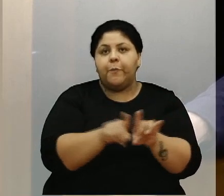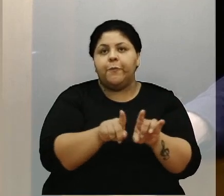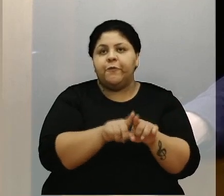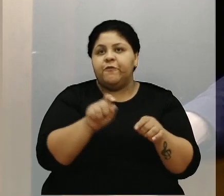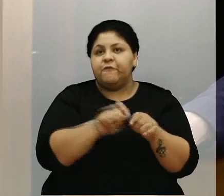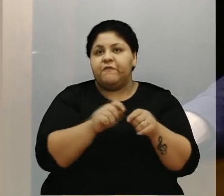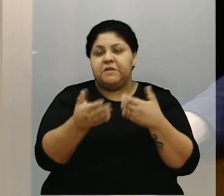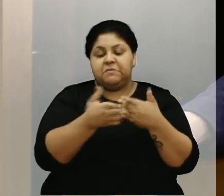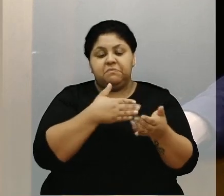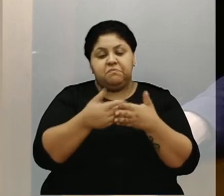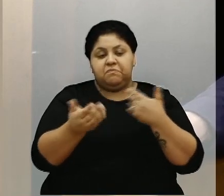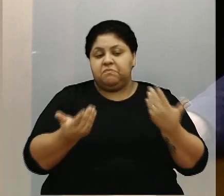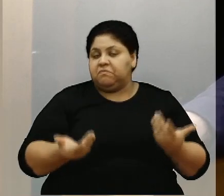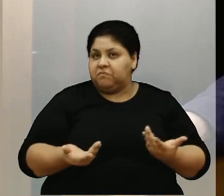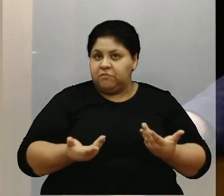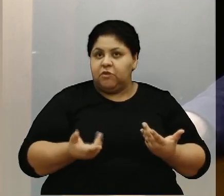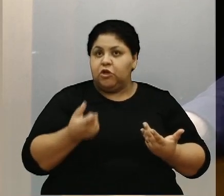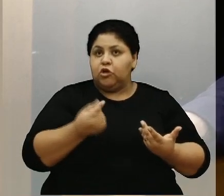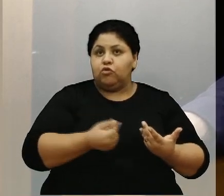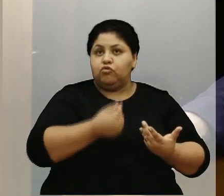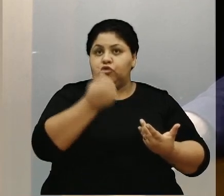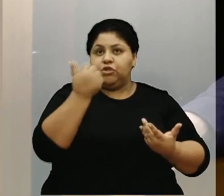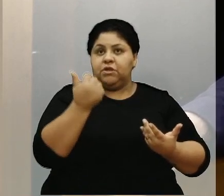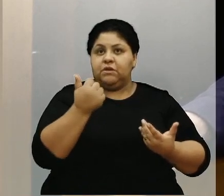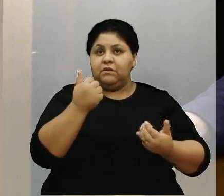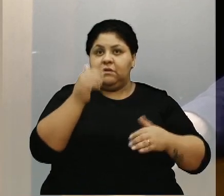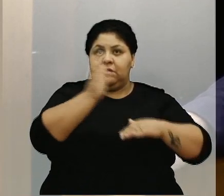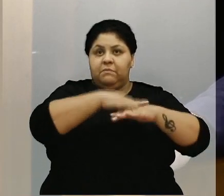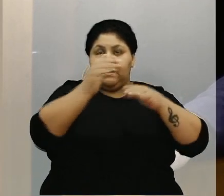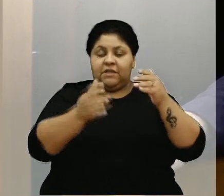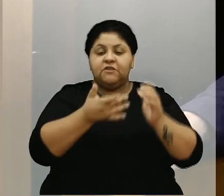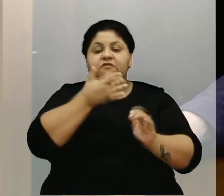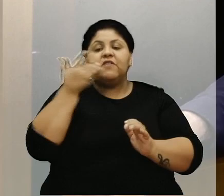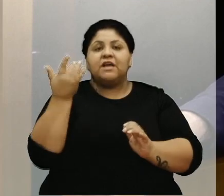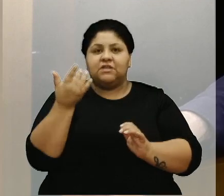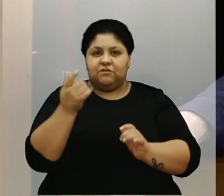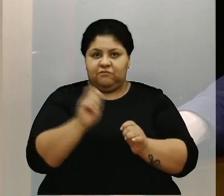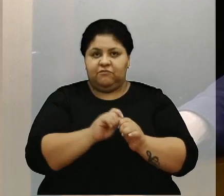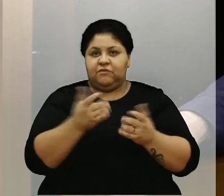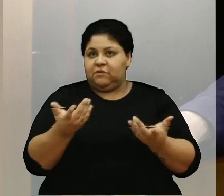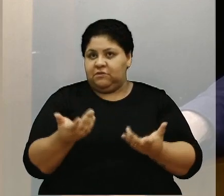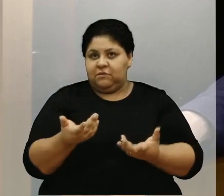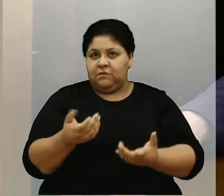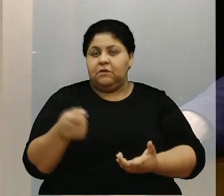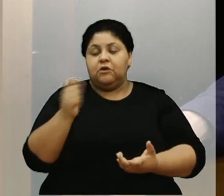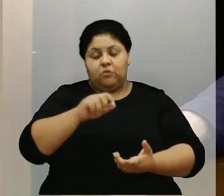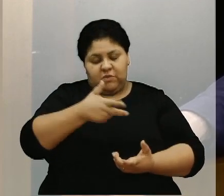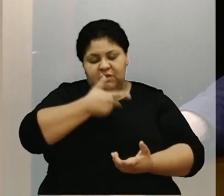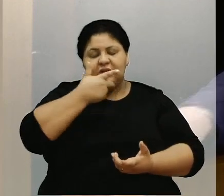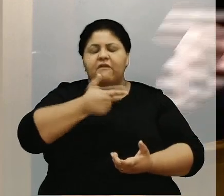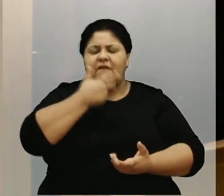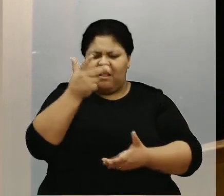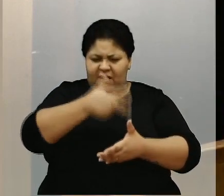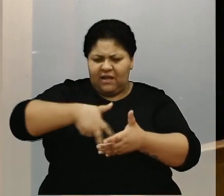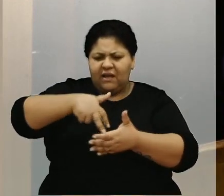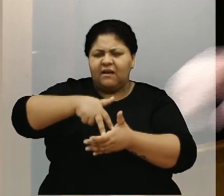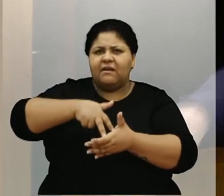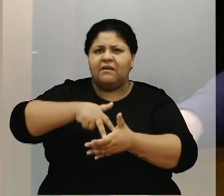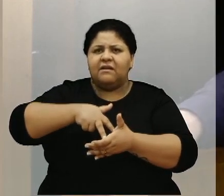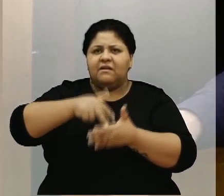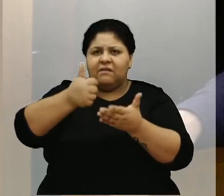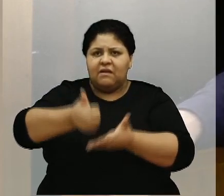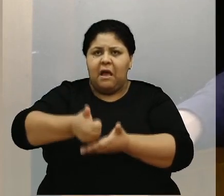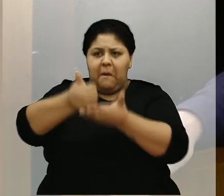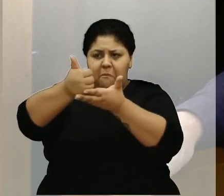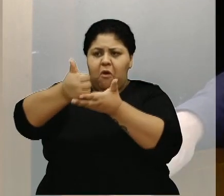o que bem querem. O cidencialismo com o dinheiro dos outros é sempre muito mais fácil de fazer. Então, eu não podia deixar de vir a essa tribuna falar. Apoie a